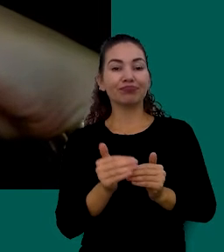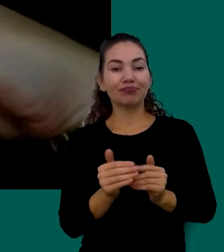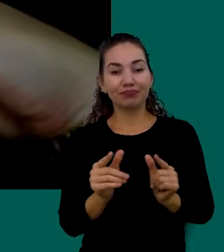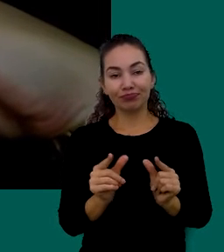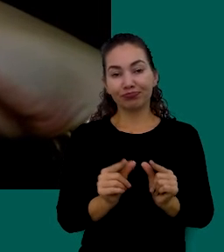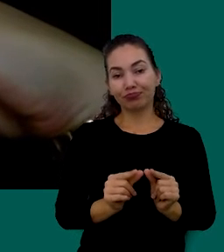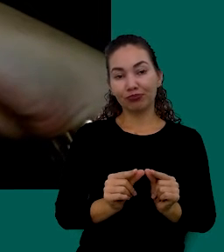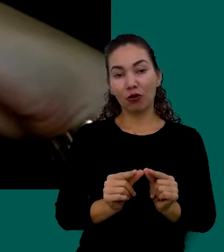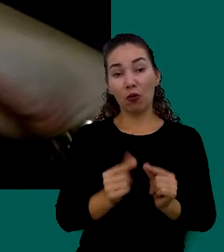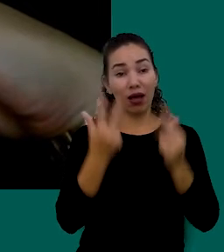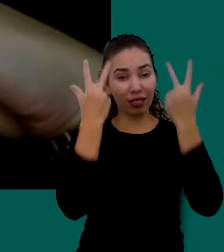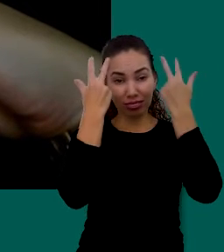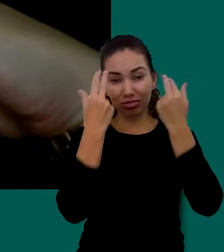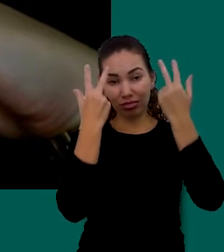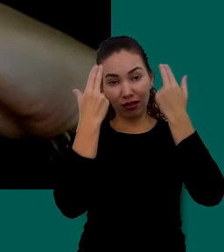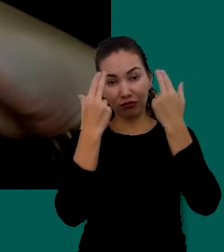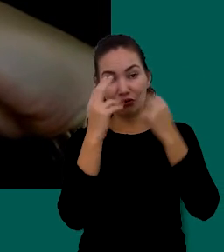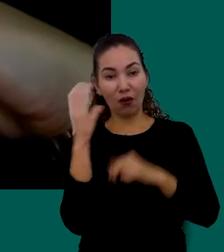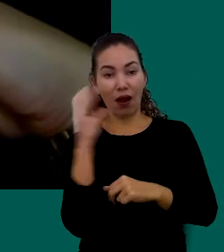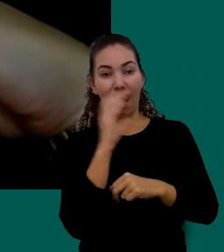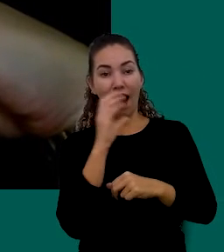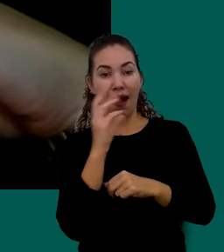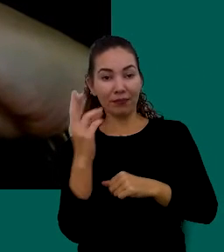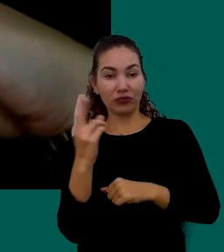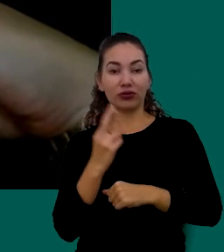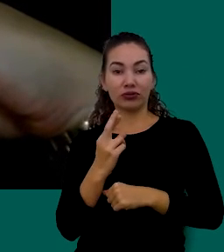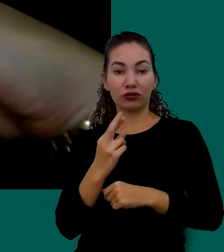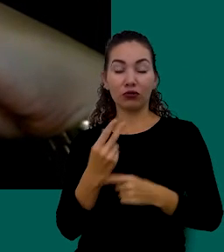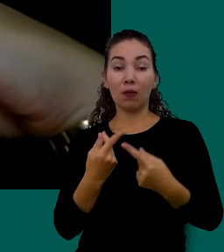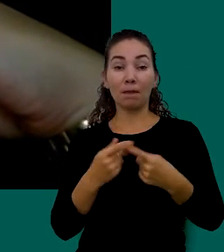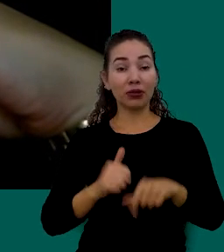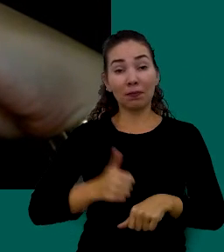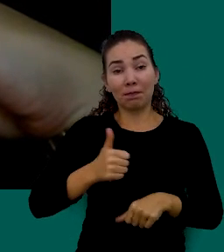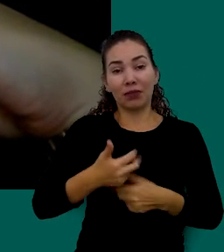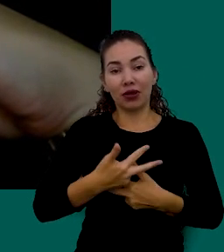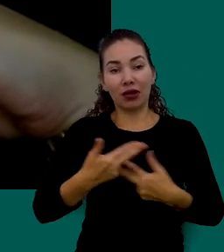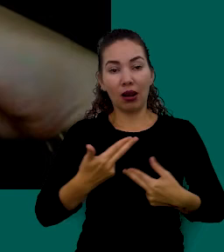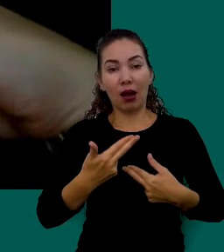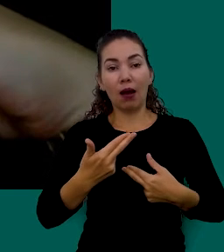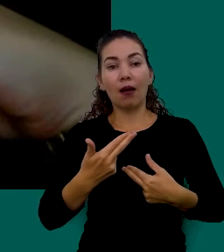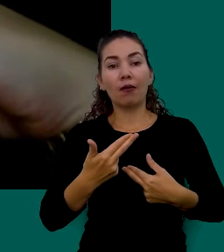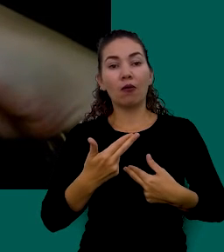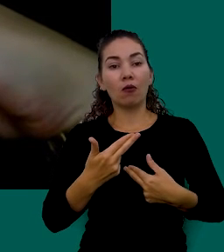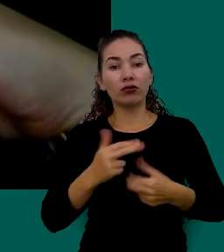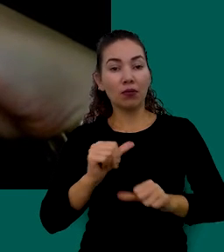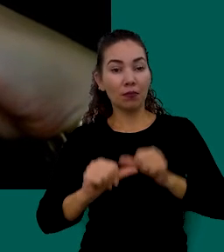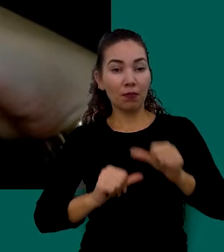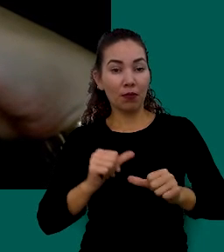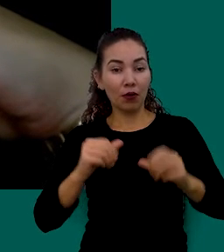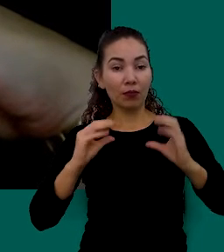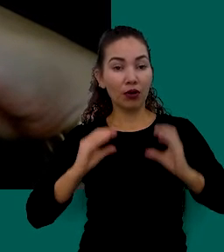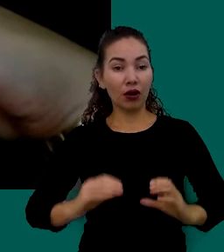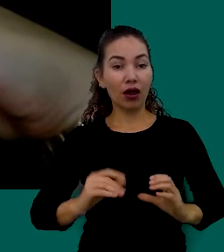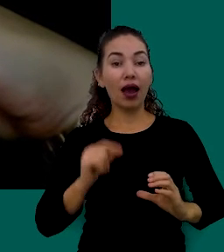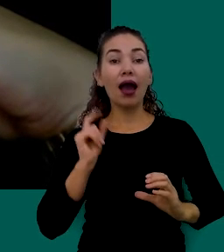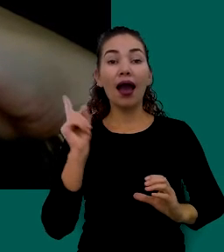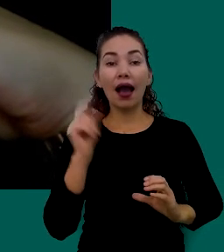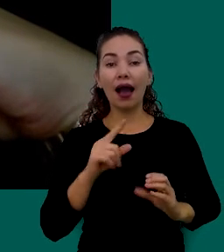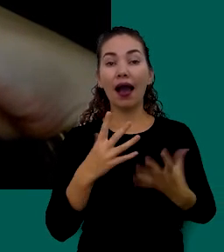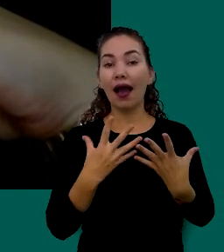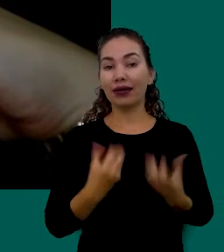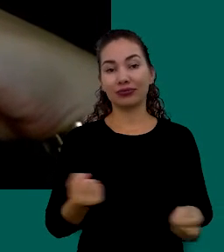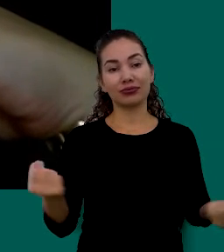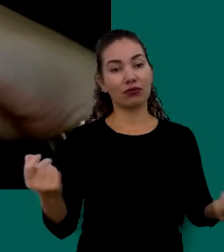Mas Então O Primeiro Passo Para Contornar Esse Comportamento É Admitir O